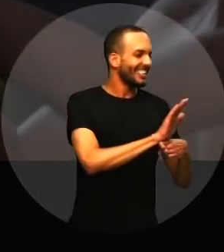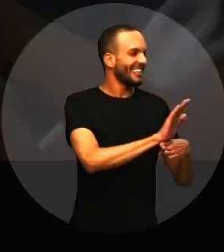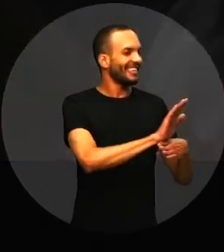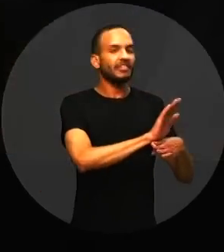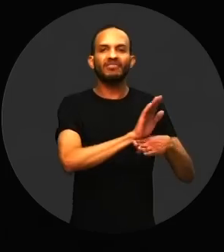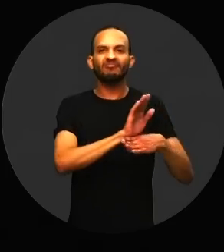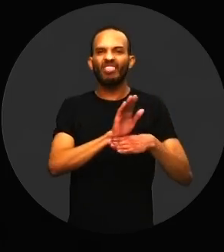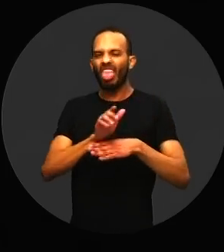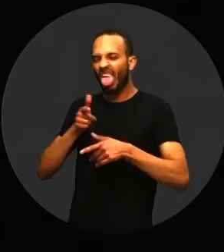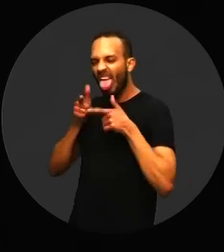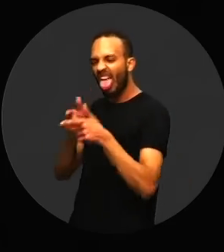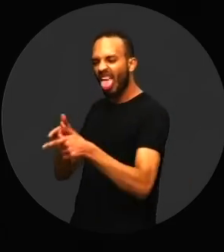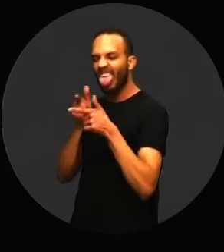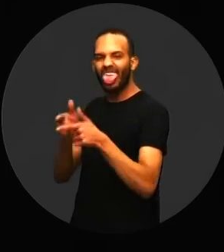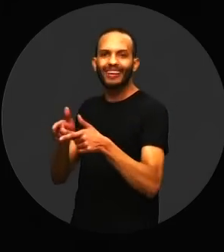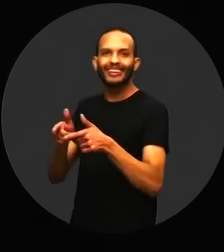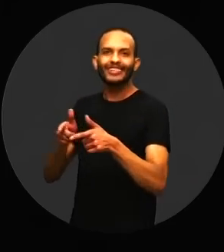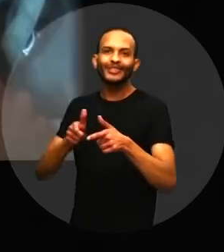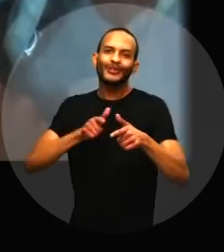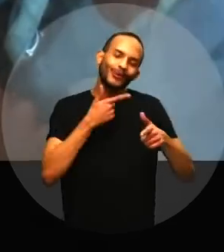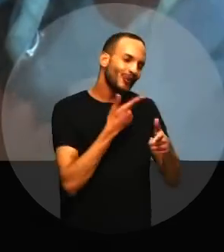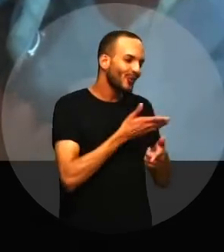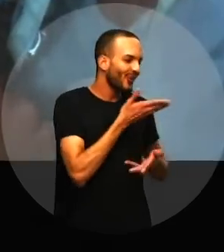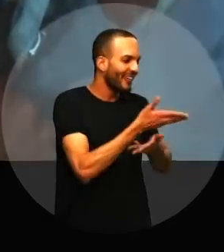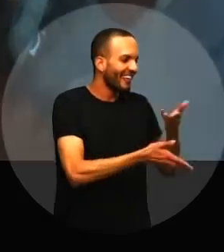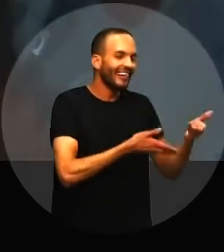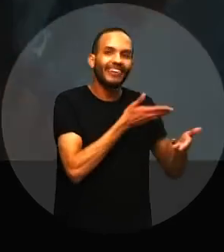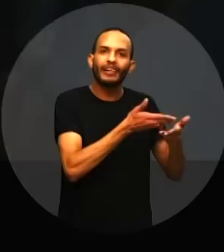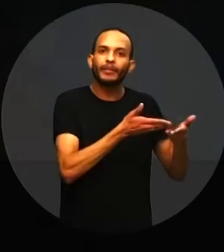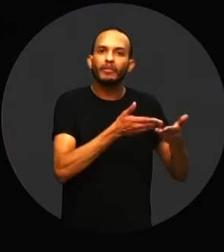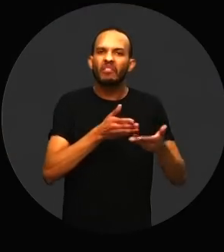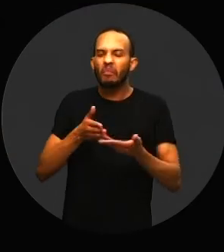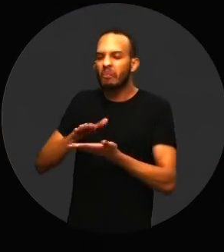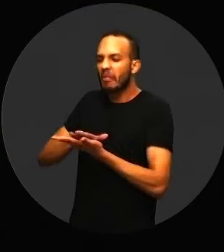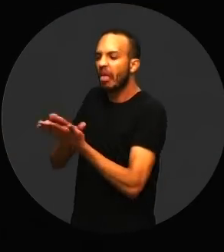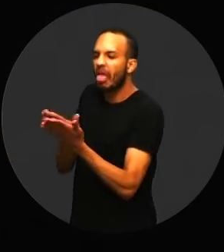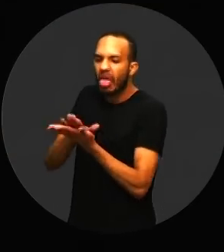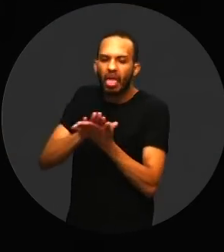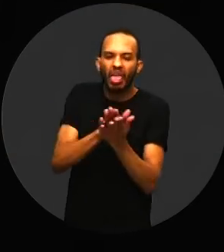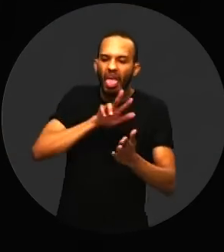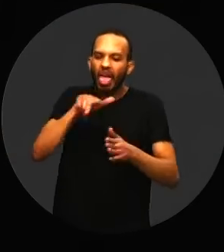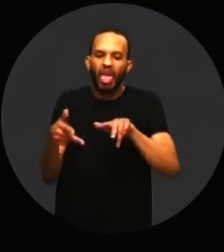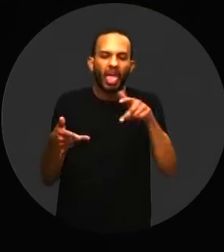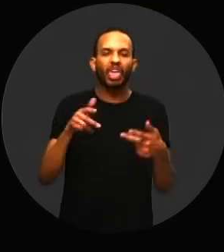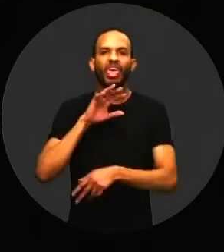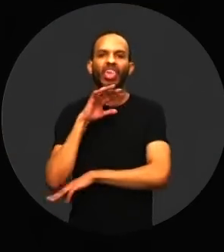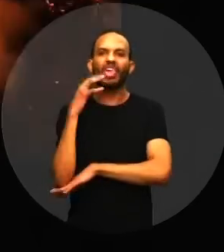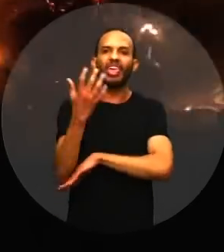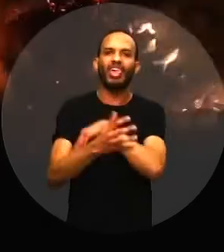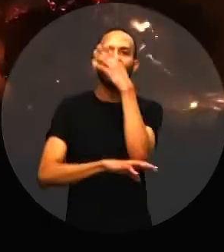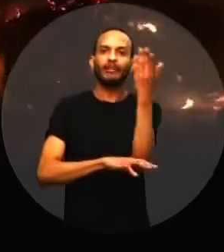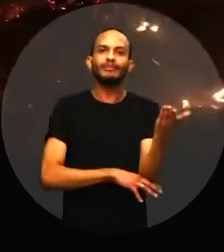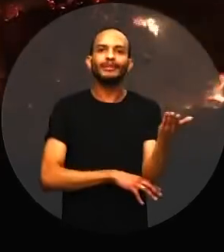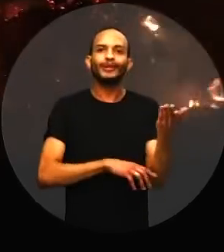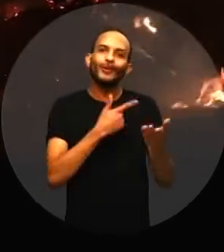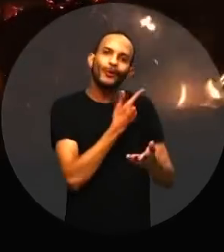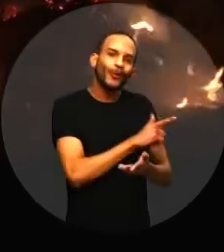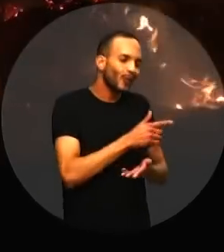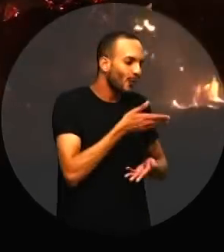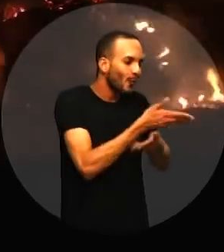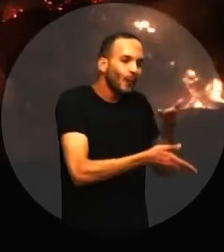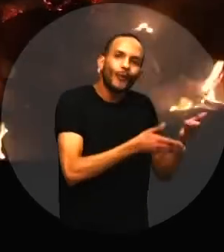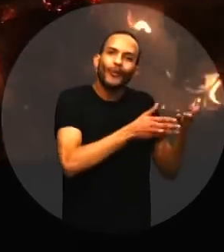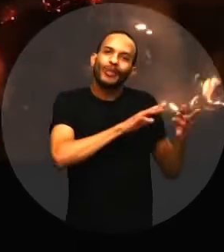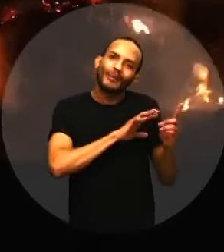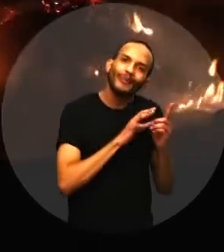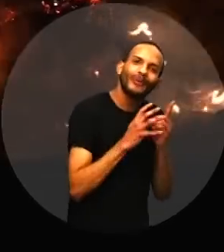a mão. O que debocha e o que ampara. O que mata, mata e desmata. E o